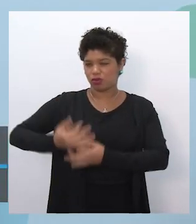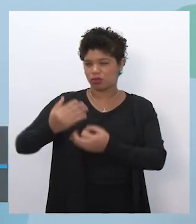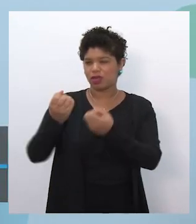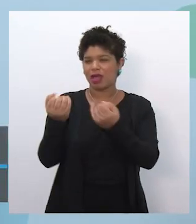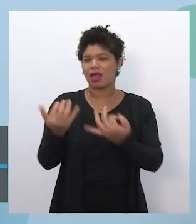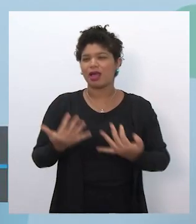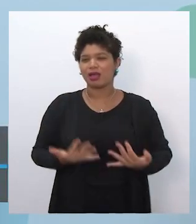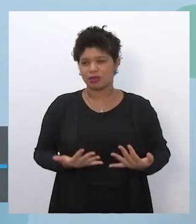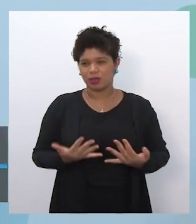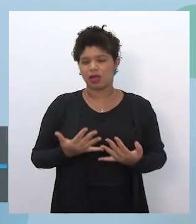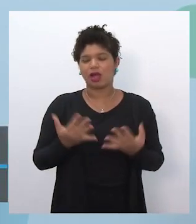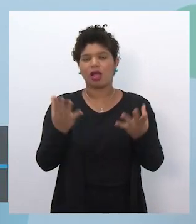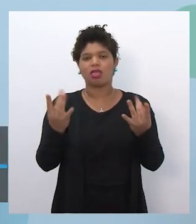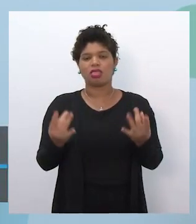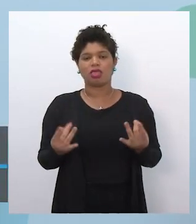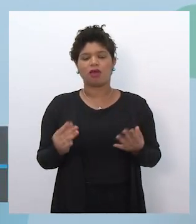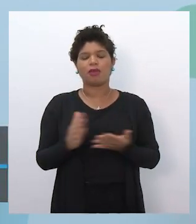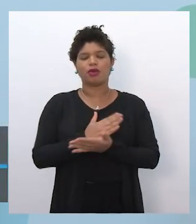questões.